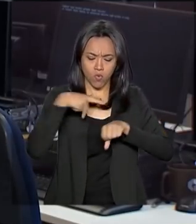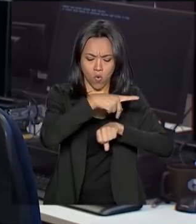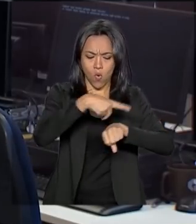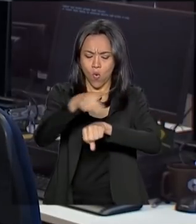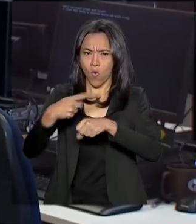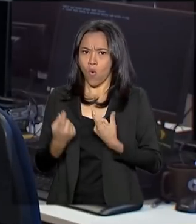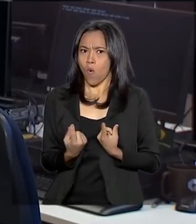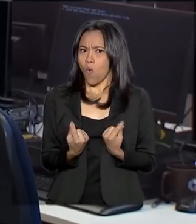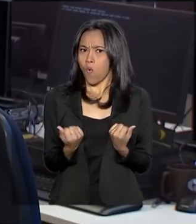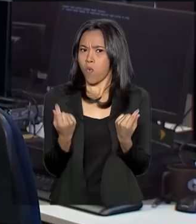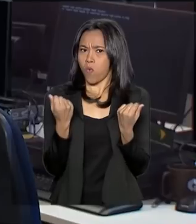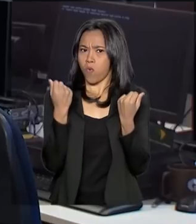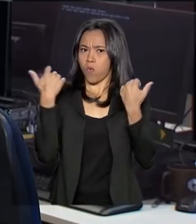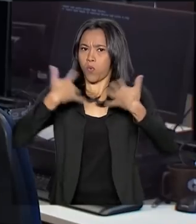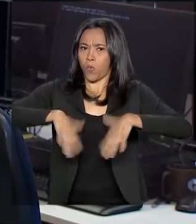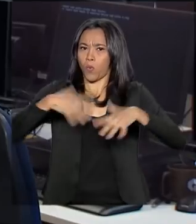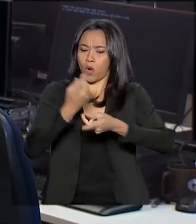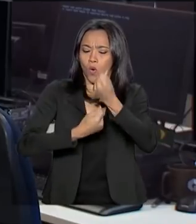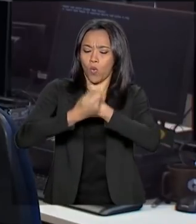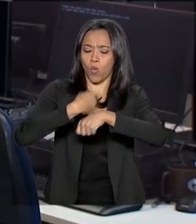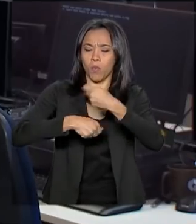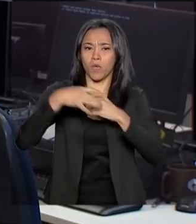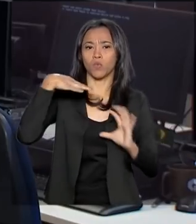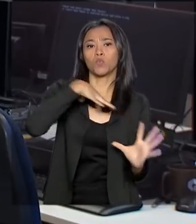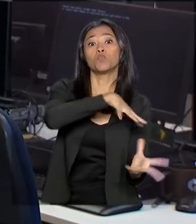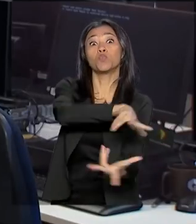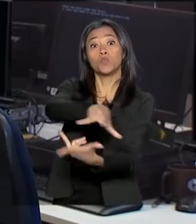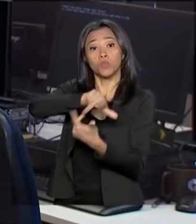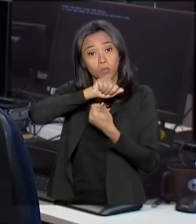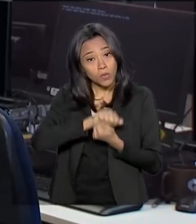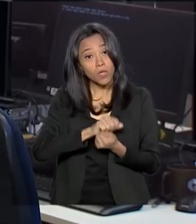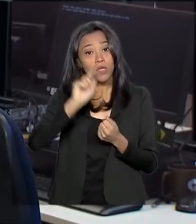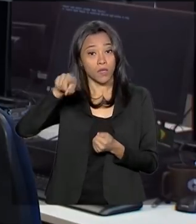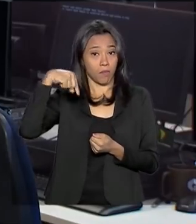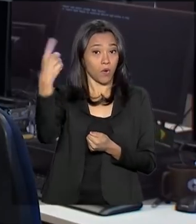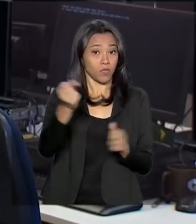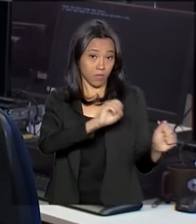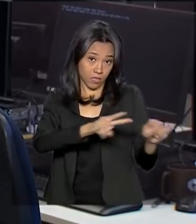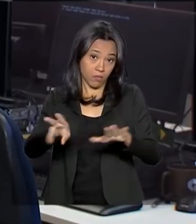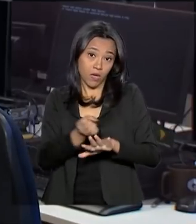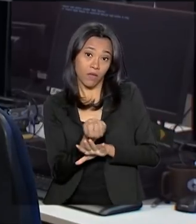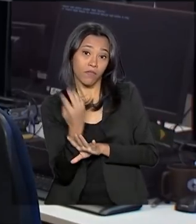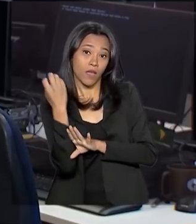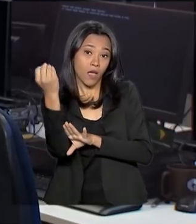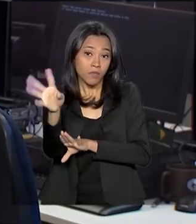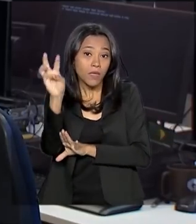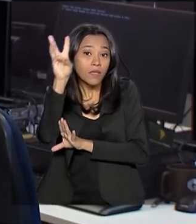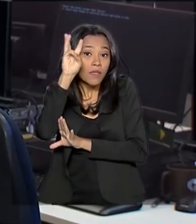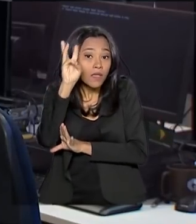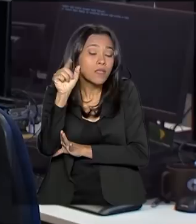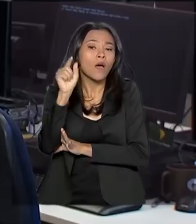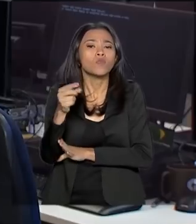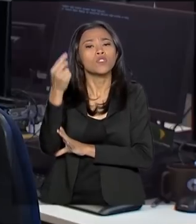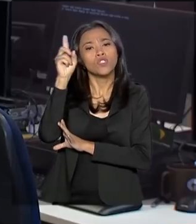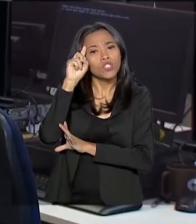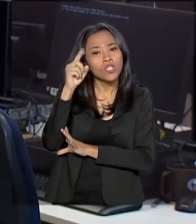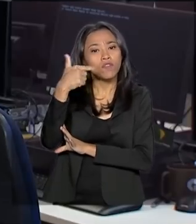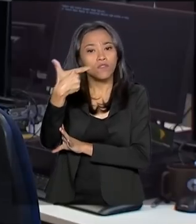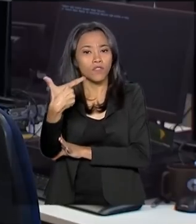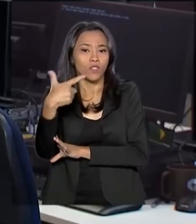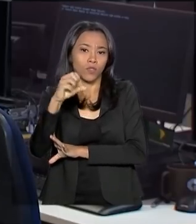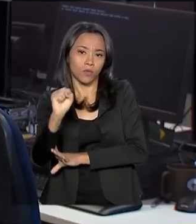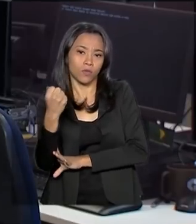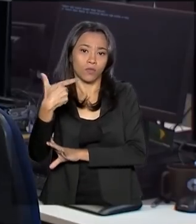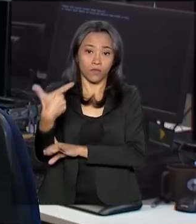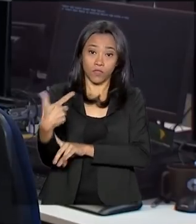economias do planeta. Ele viaja na semana que vem, na próxima terça-feira. O encontro, que acontece nos dias 28 e